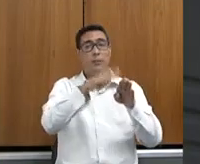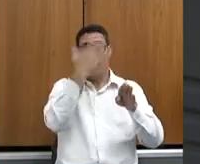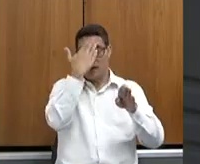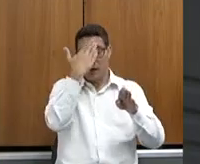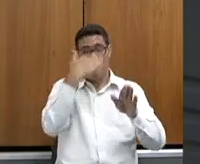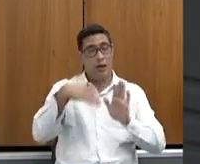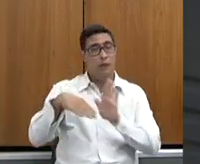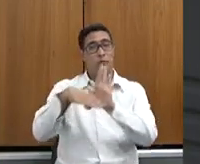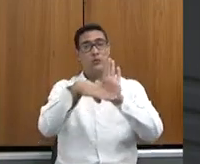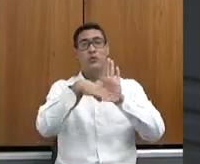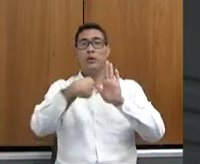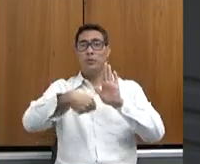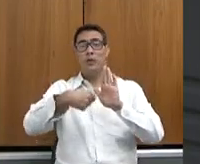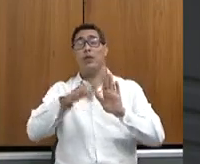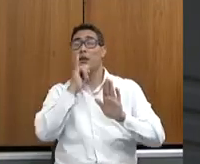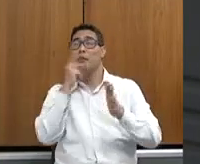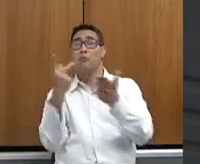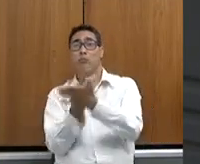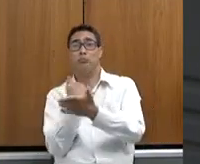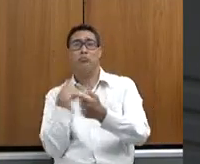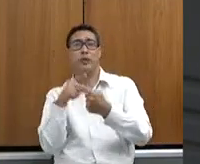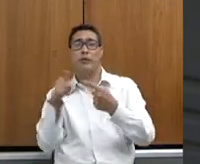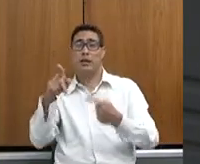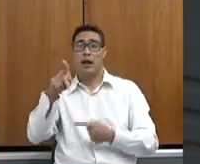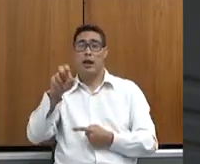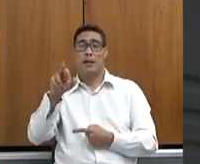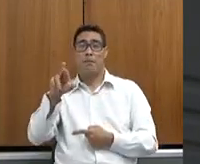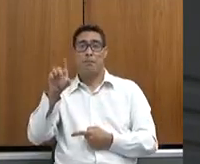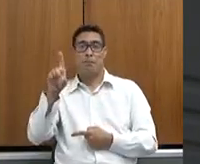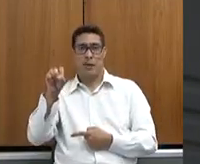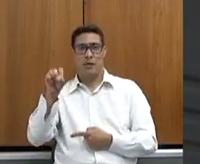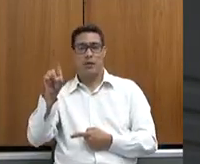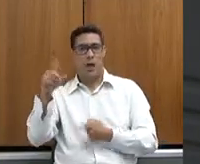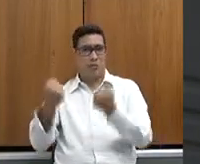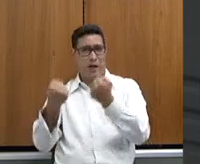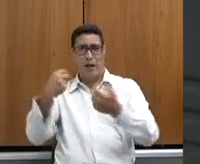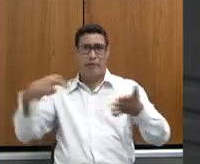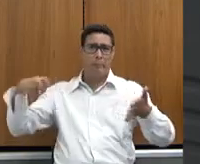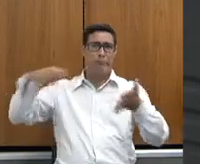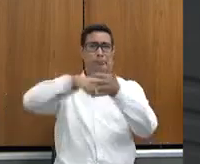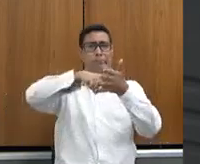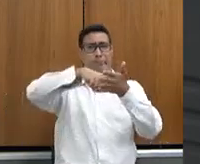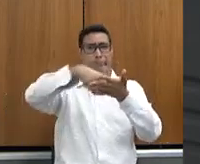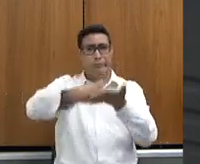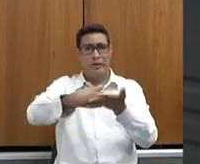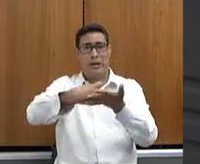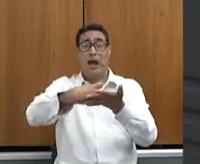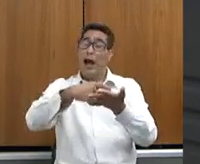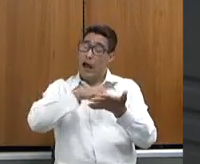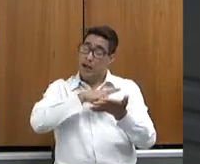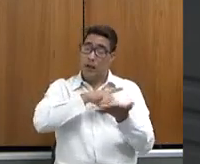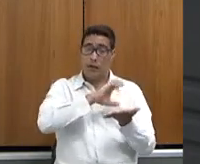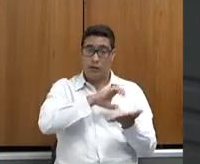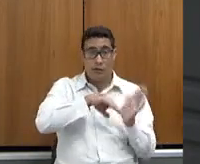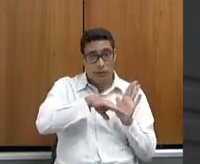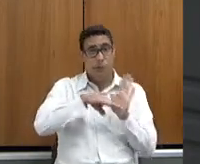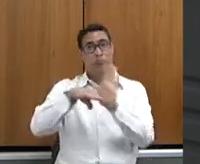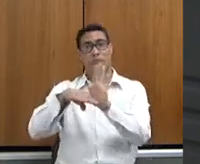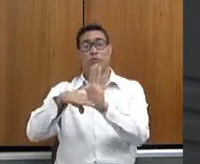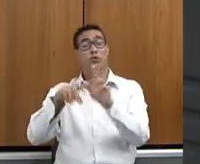que você bate da perda total, você tem, a lavoura vai ser mais ou menos assim. Então, nós fizemos os laudos, as instituições bancárias foram